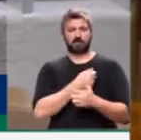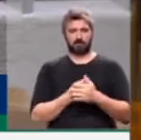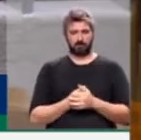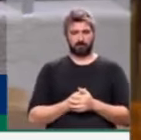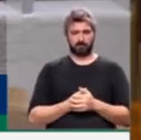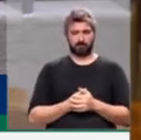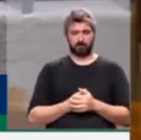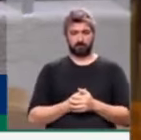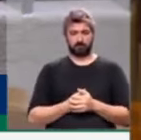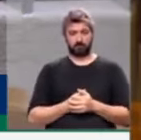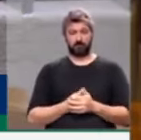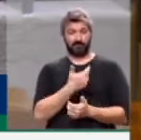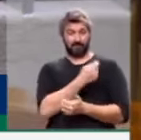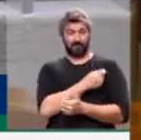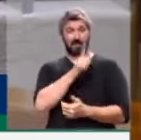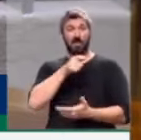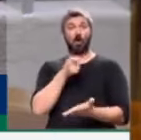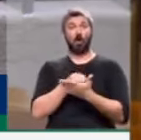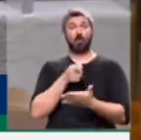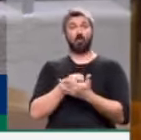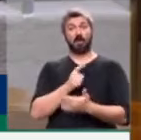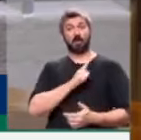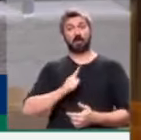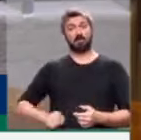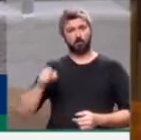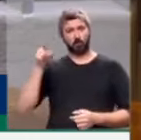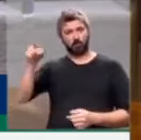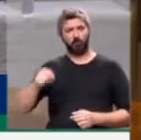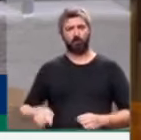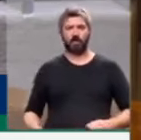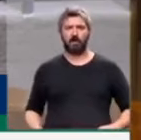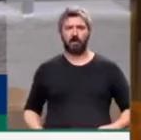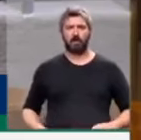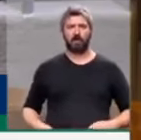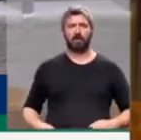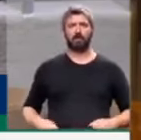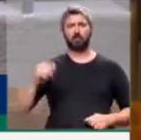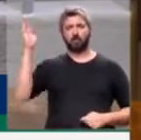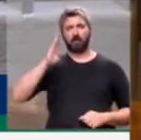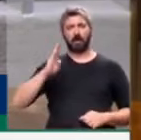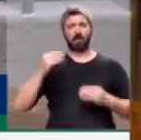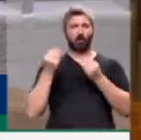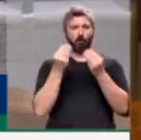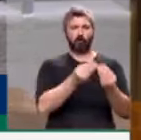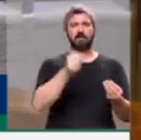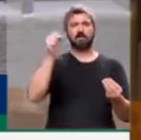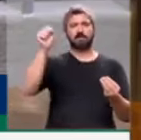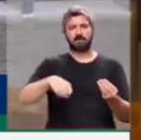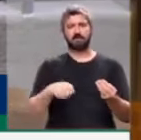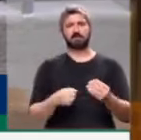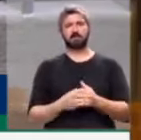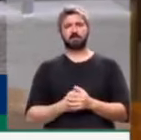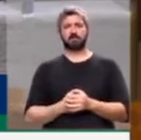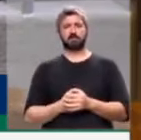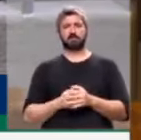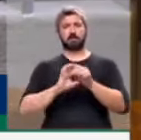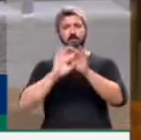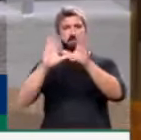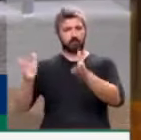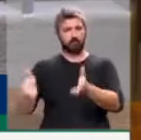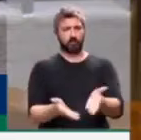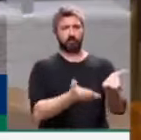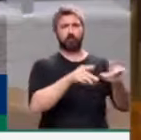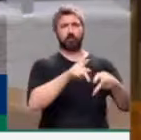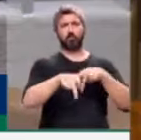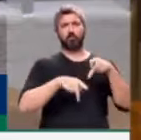A vacina é uma obrigação do governo. É uma obrigação do Estado brasileiro. Tem que estar colocada à disposição do